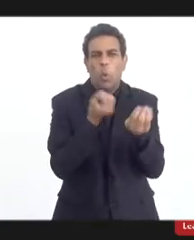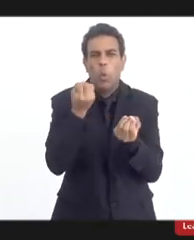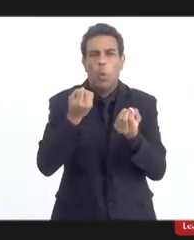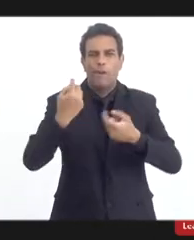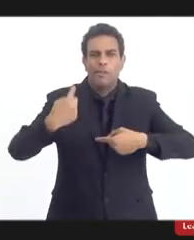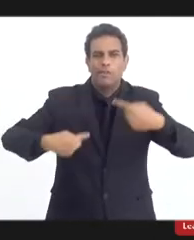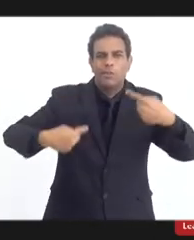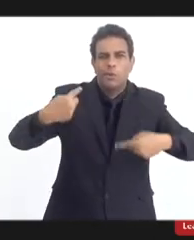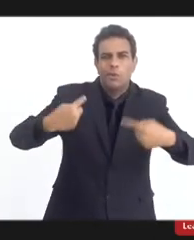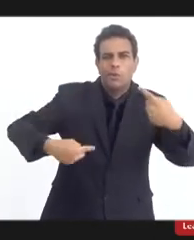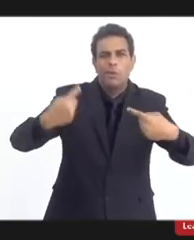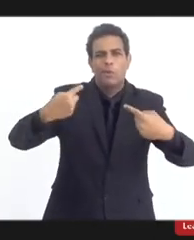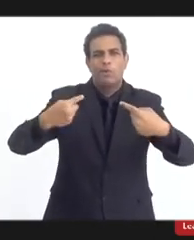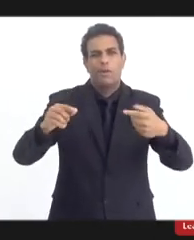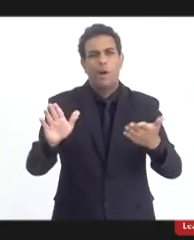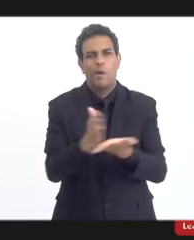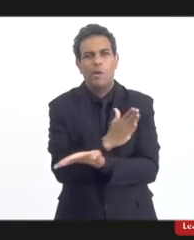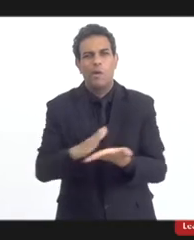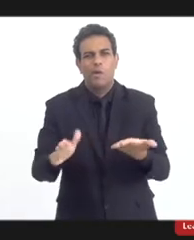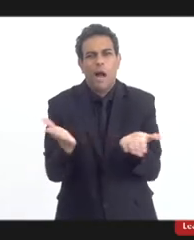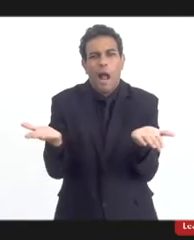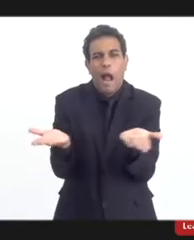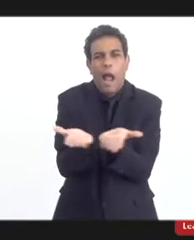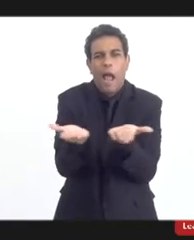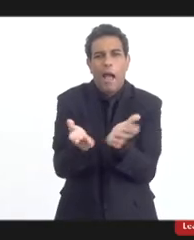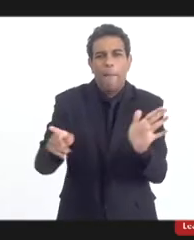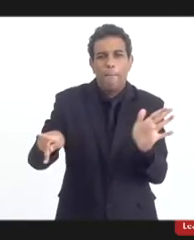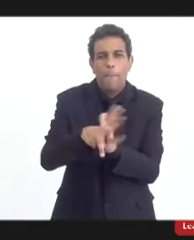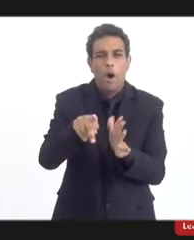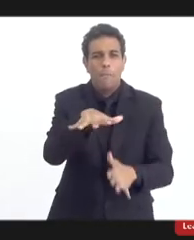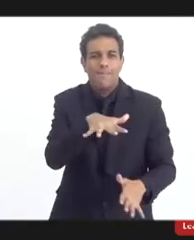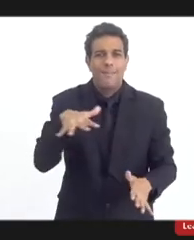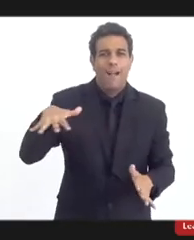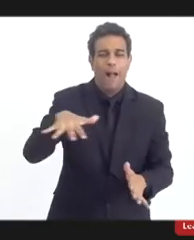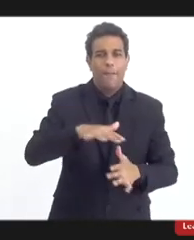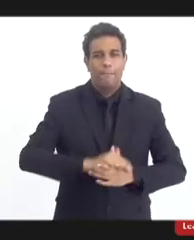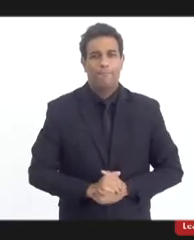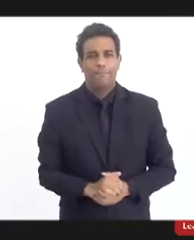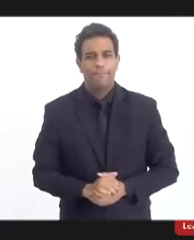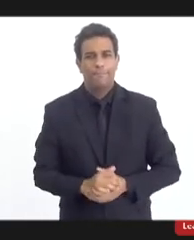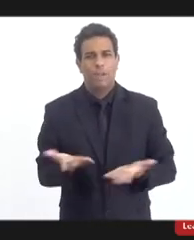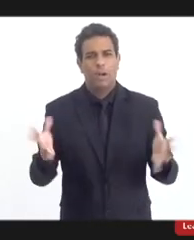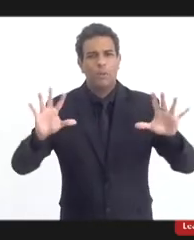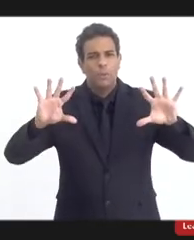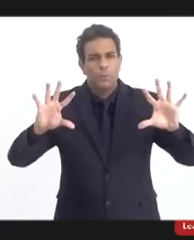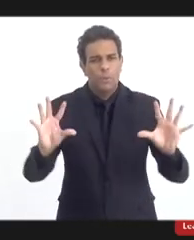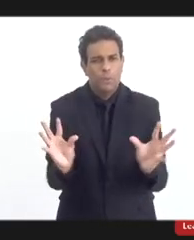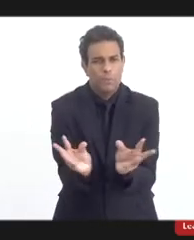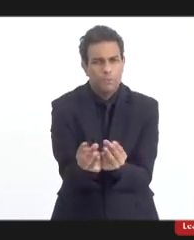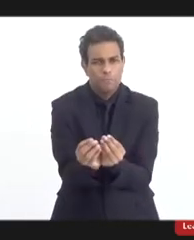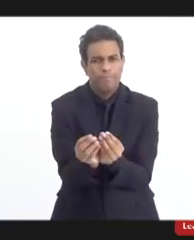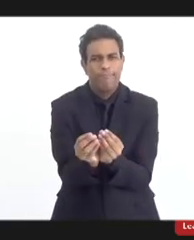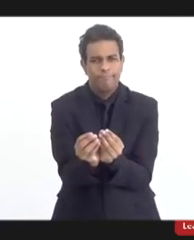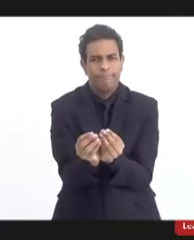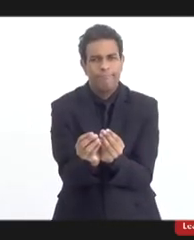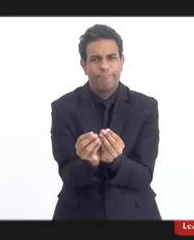certas denominações neopentecostais. Então, eu finalizo dizendo o seguinte,